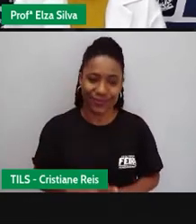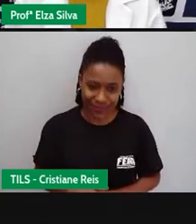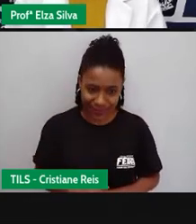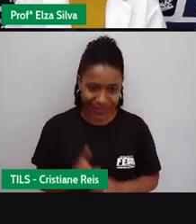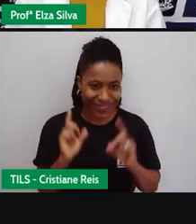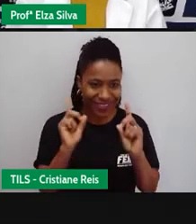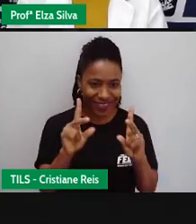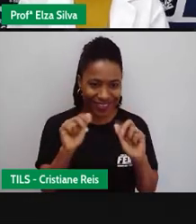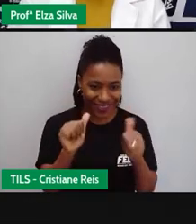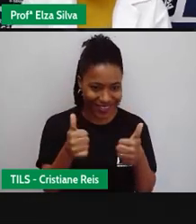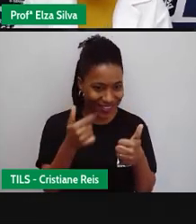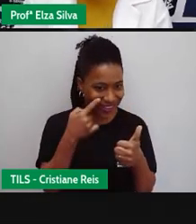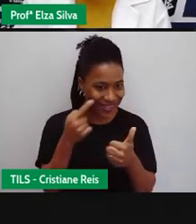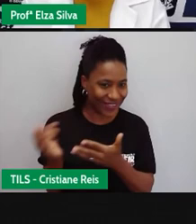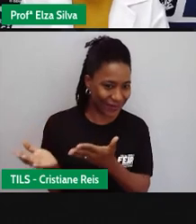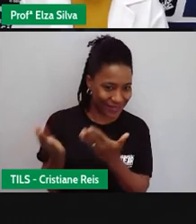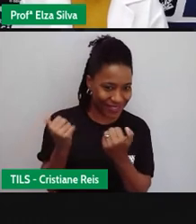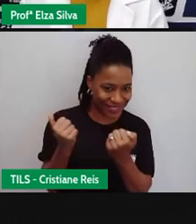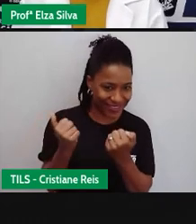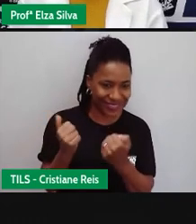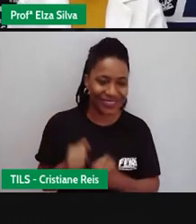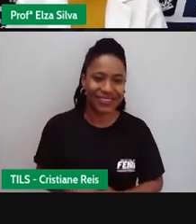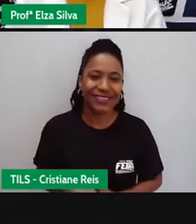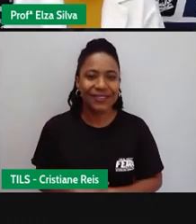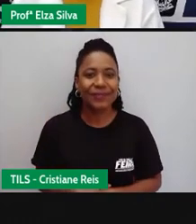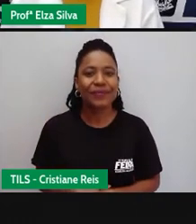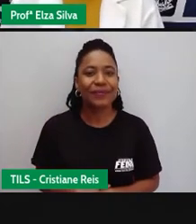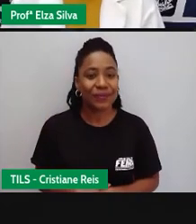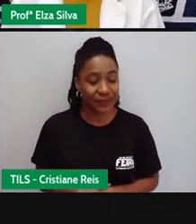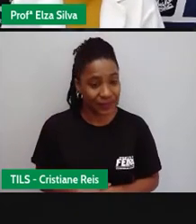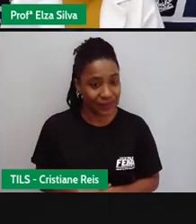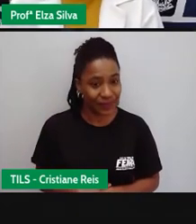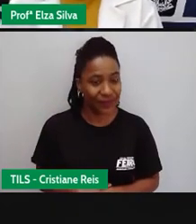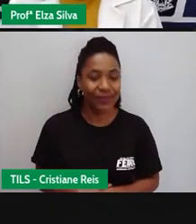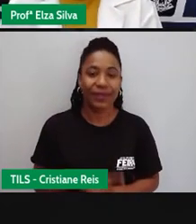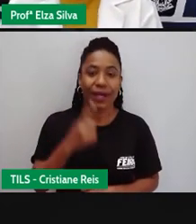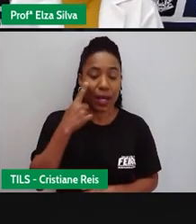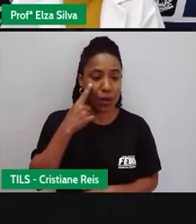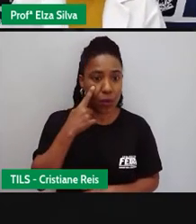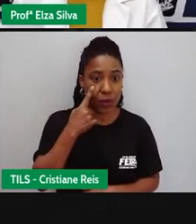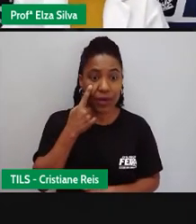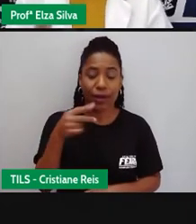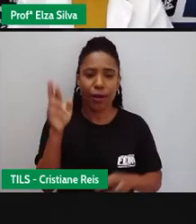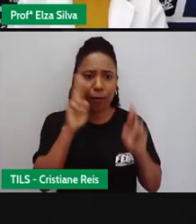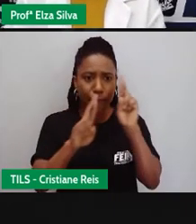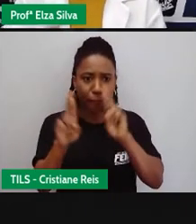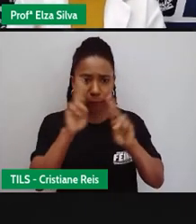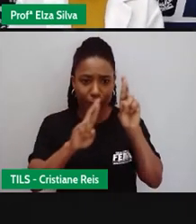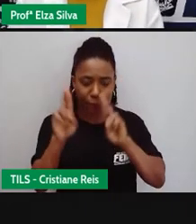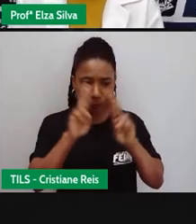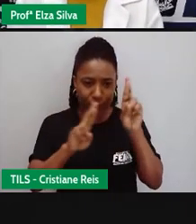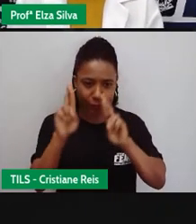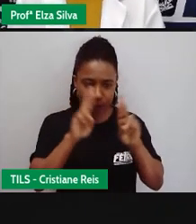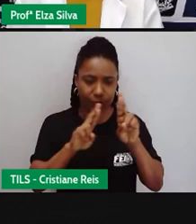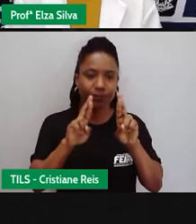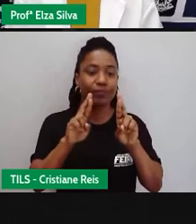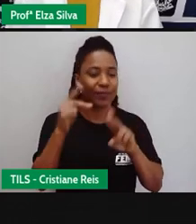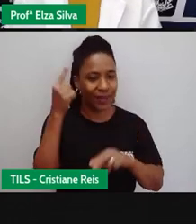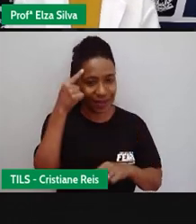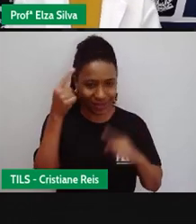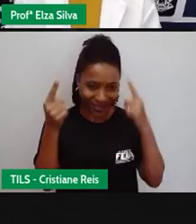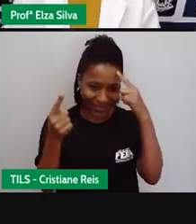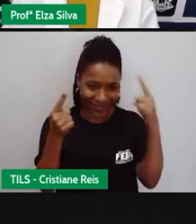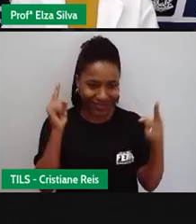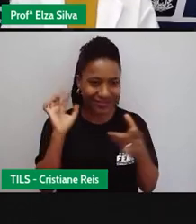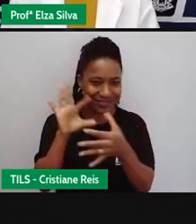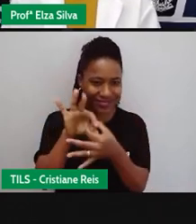Let's go Vamos lá Review Então vamos retomar Os principais pontos Da aula de